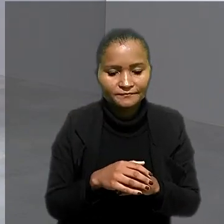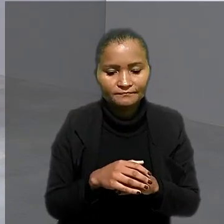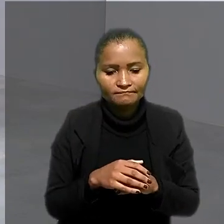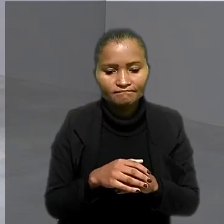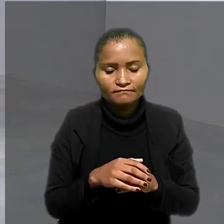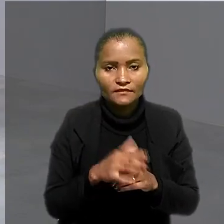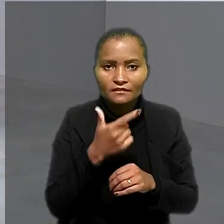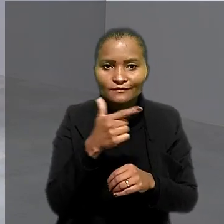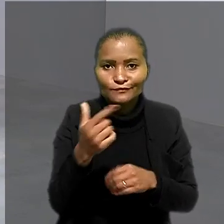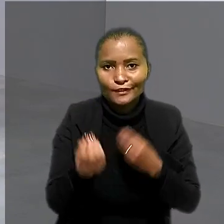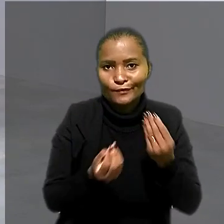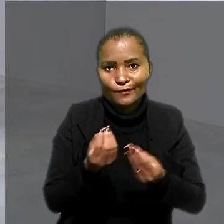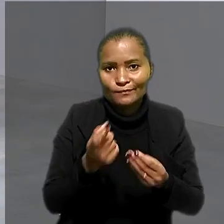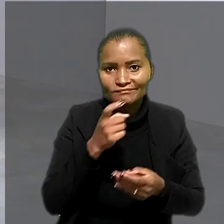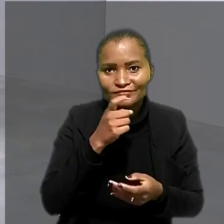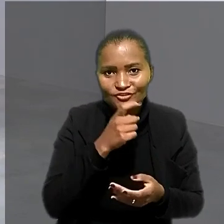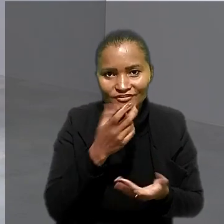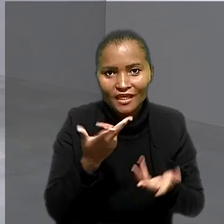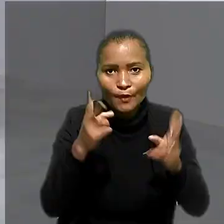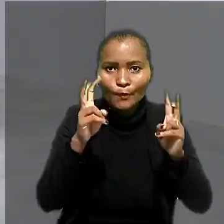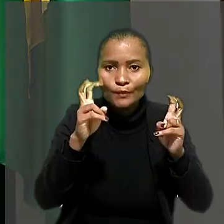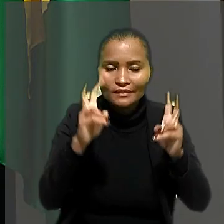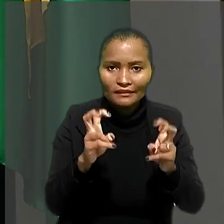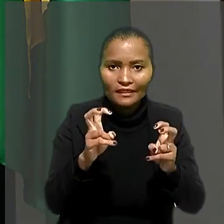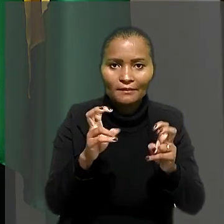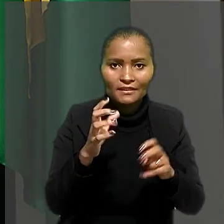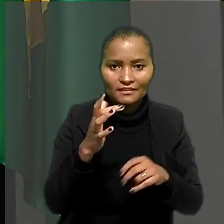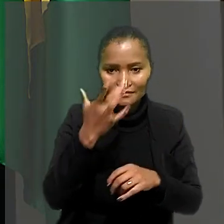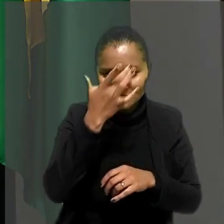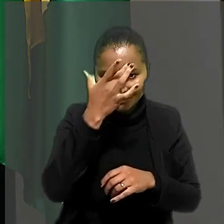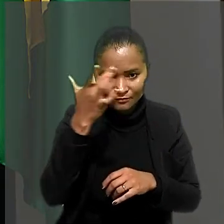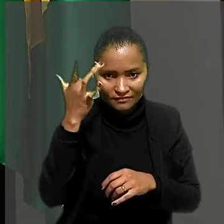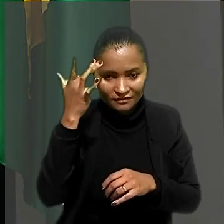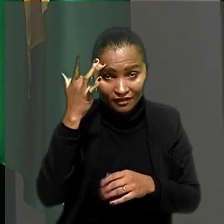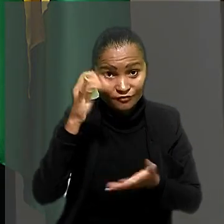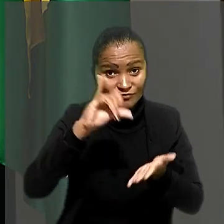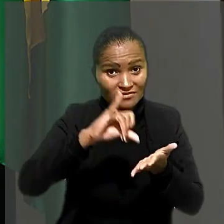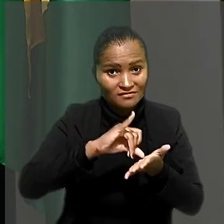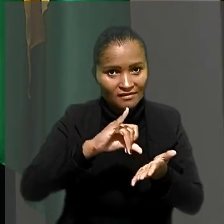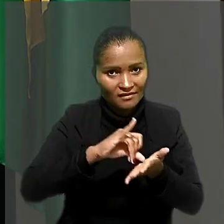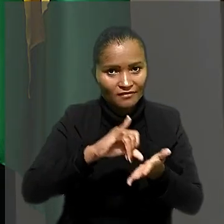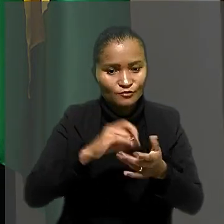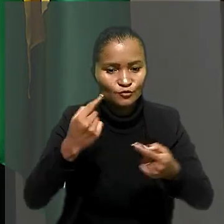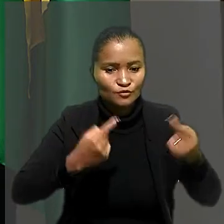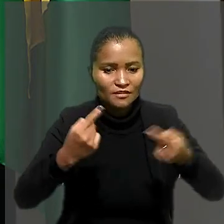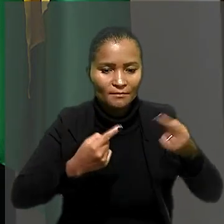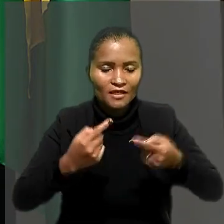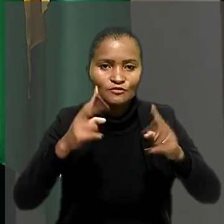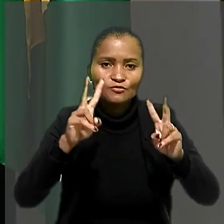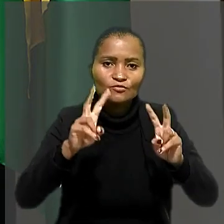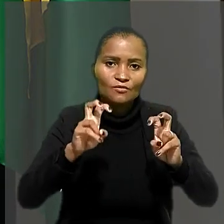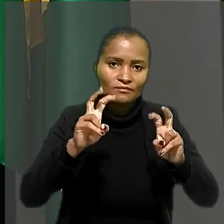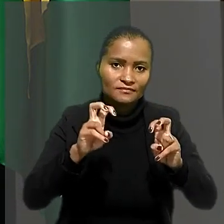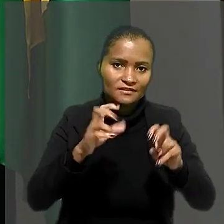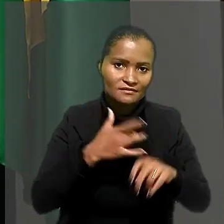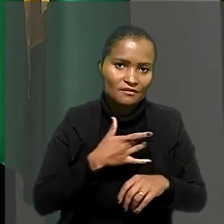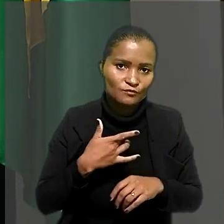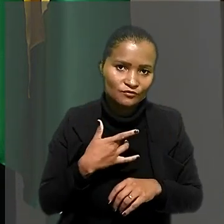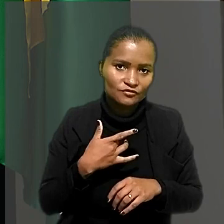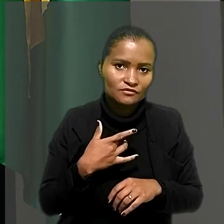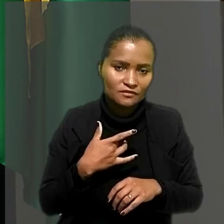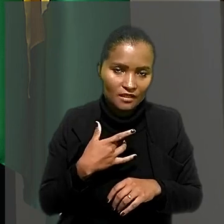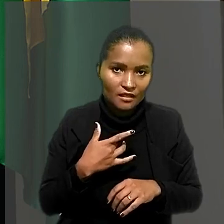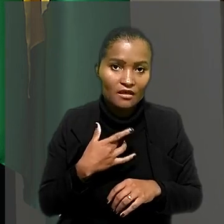inegável que o tema da saúde mental hoje está no centro de debate sobre saúde e trabalho. Os dados